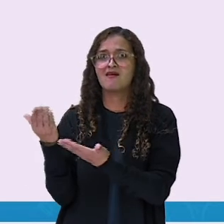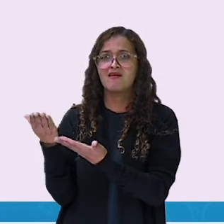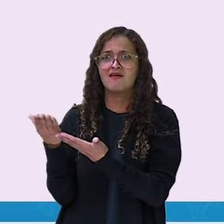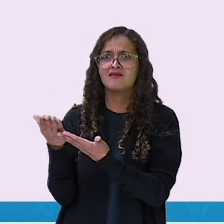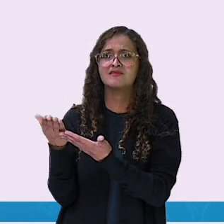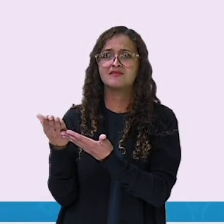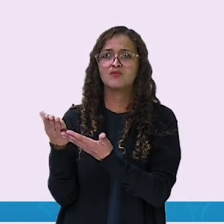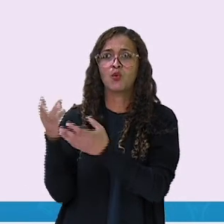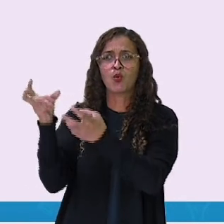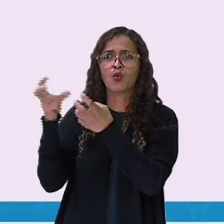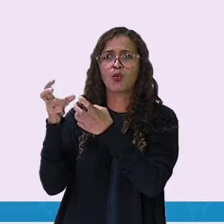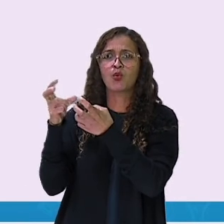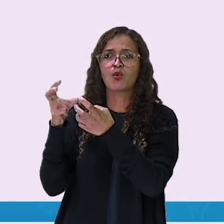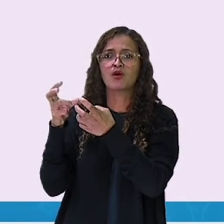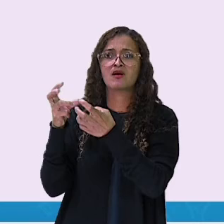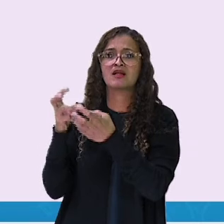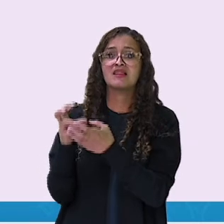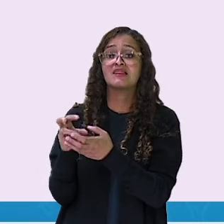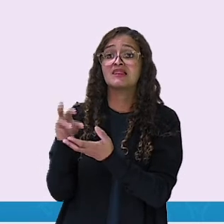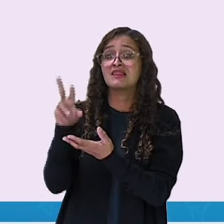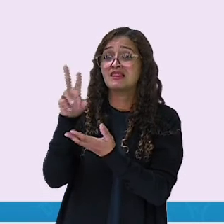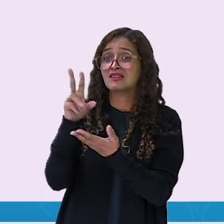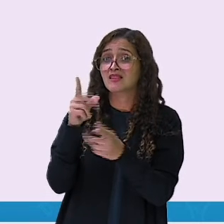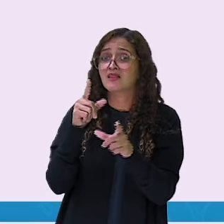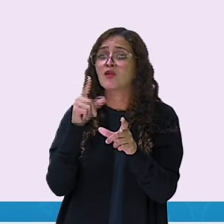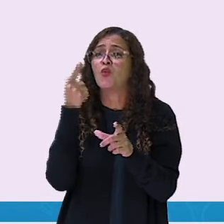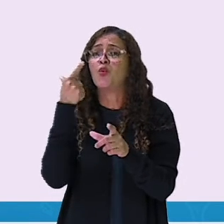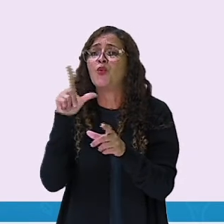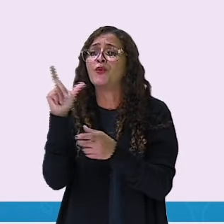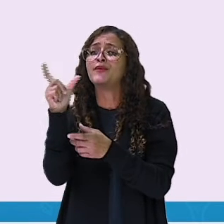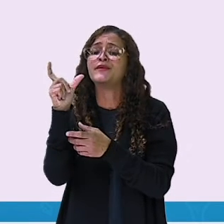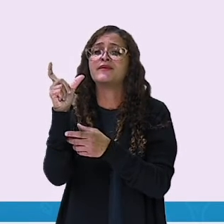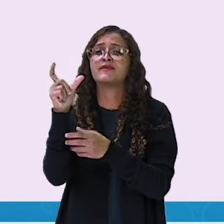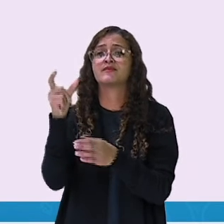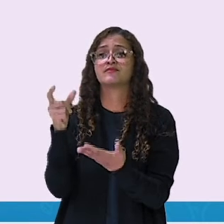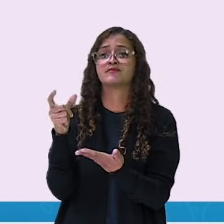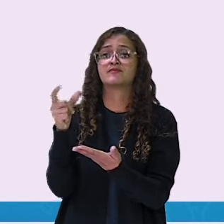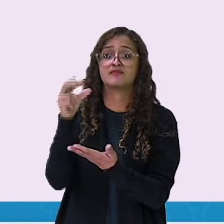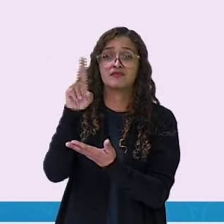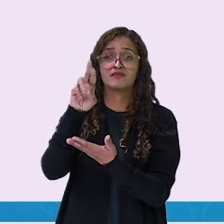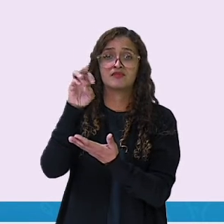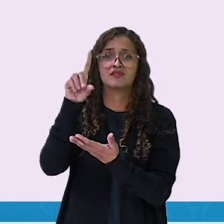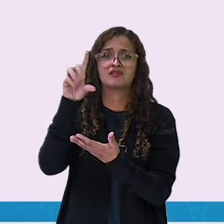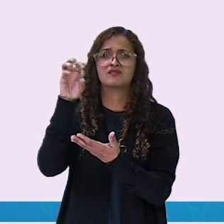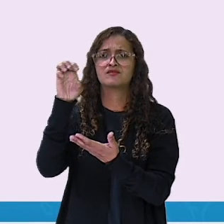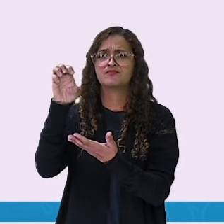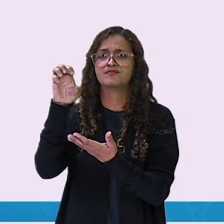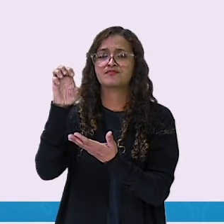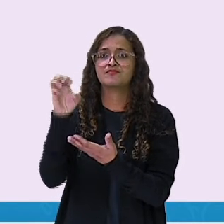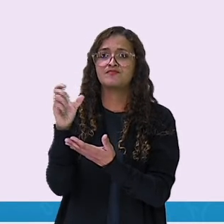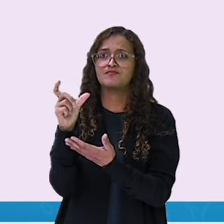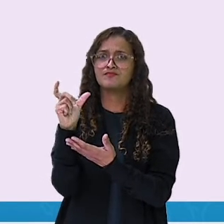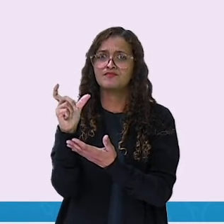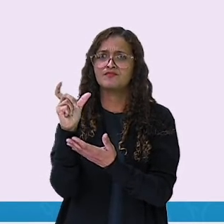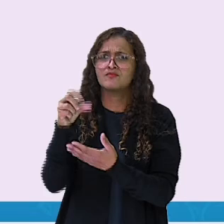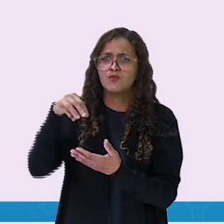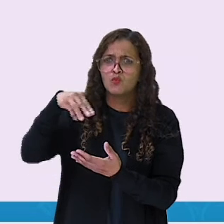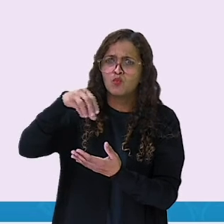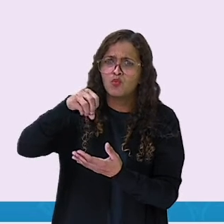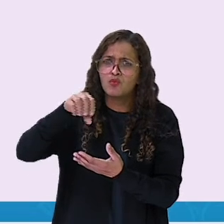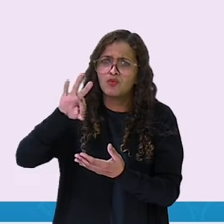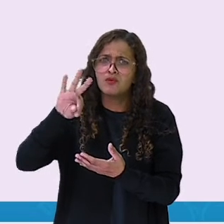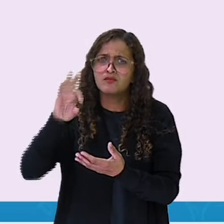R. Mas é rede. Não é roda. Aqui eu tenho a palavra moto.